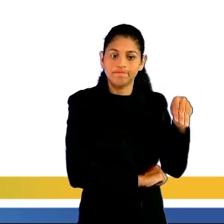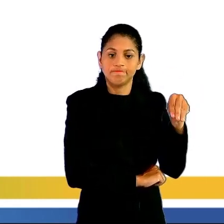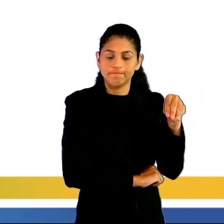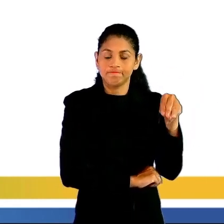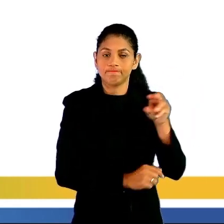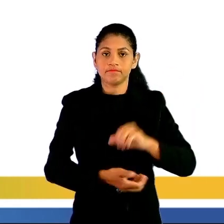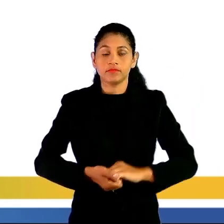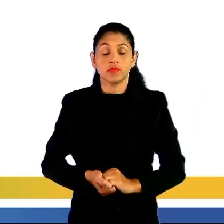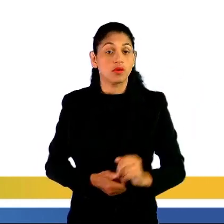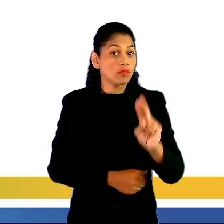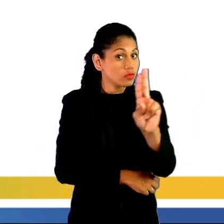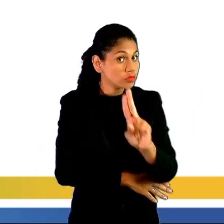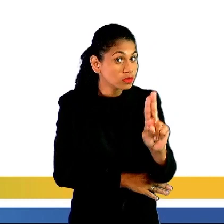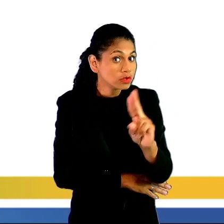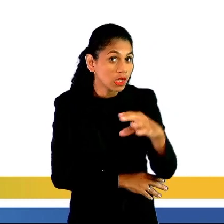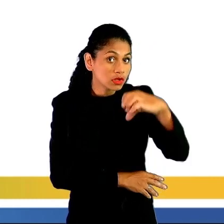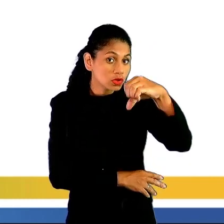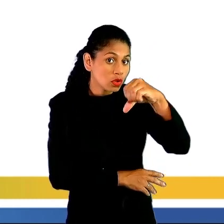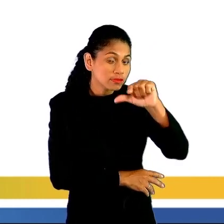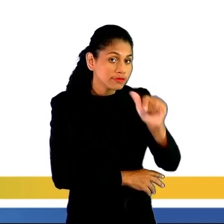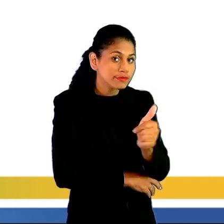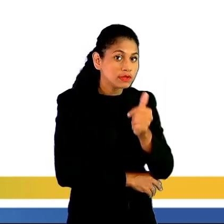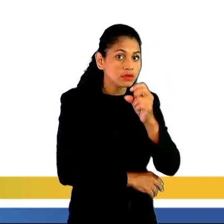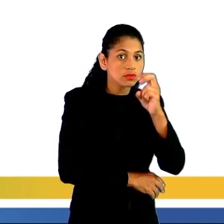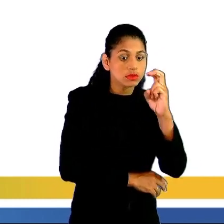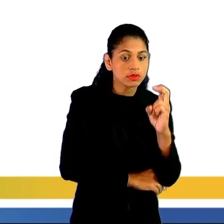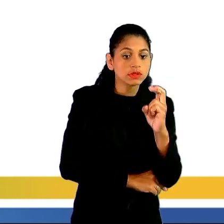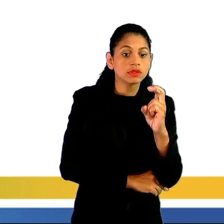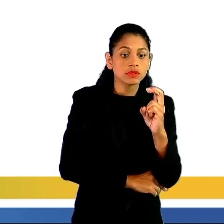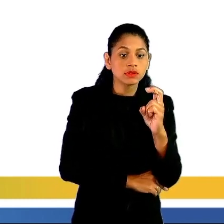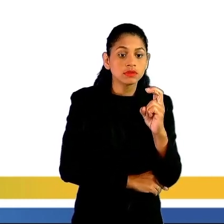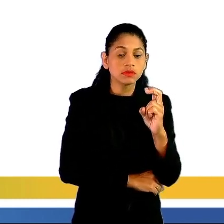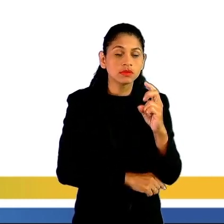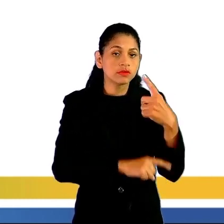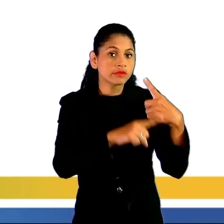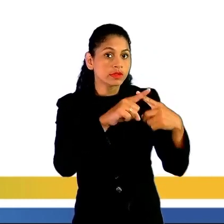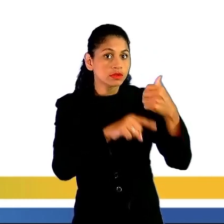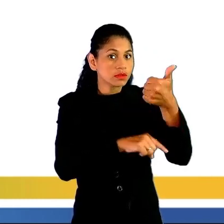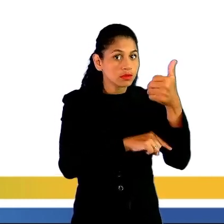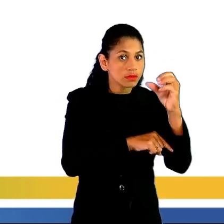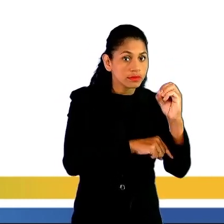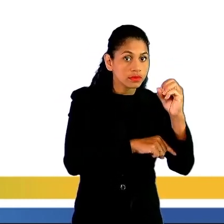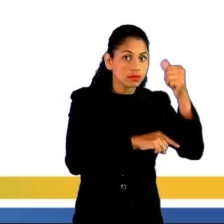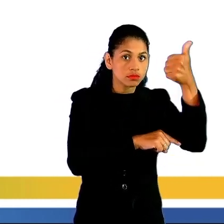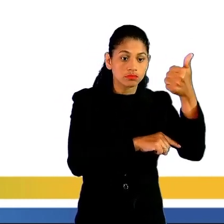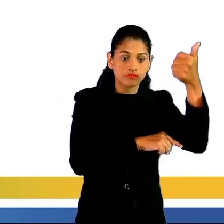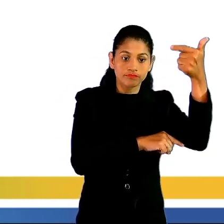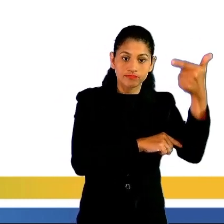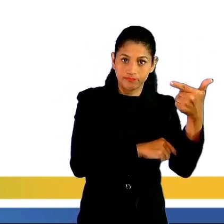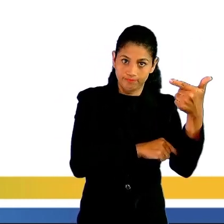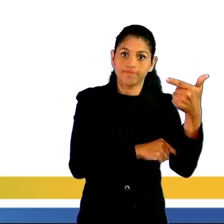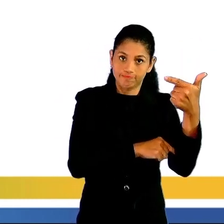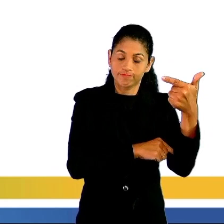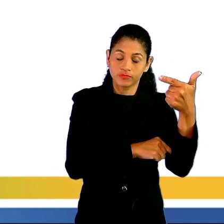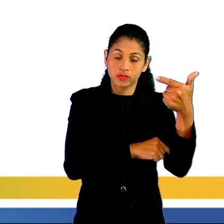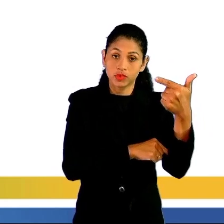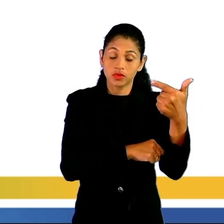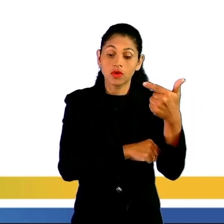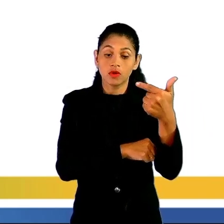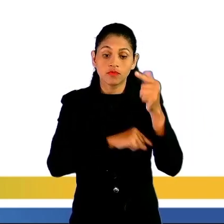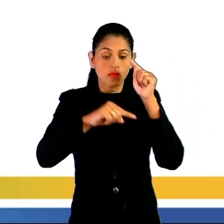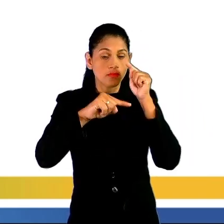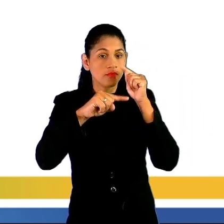segunda potência. Como são 4 anos-luz, então vamos multiplicar esse valor por 4.